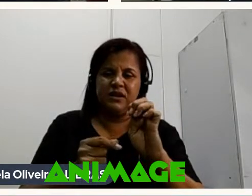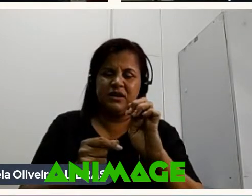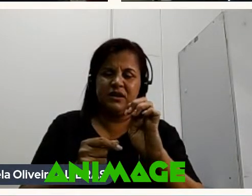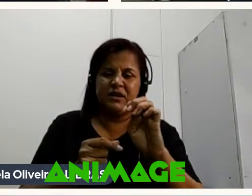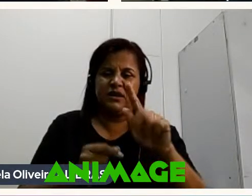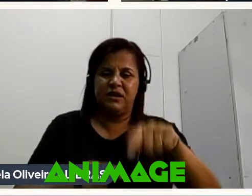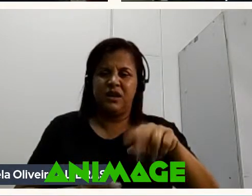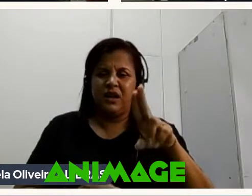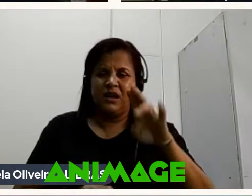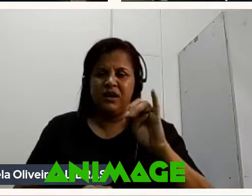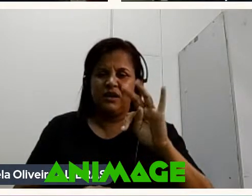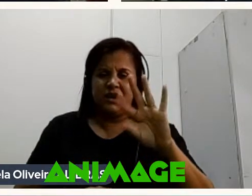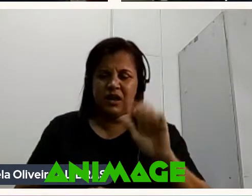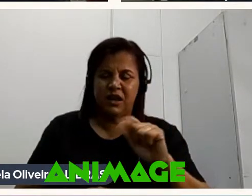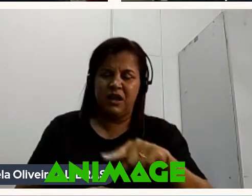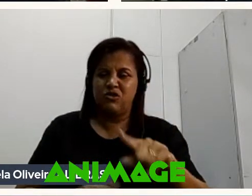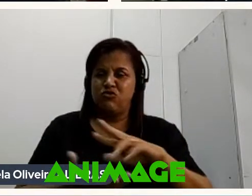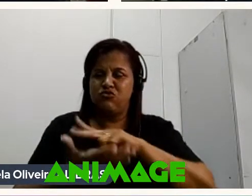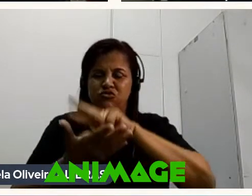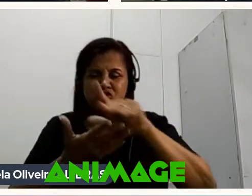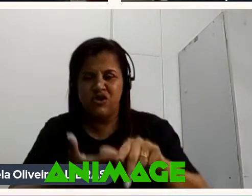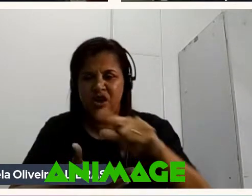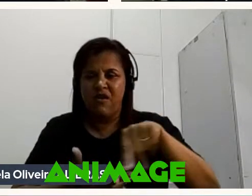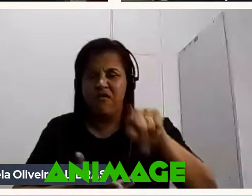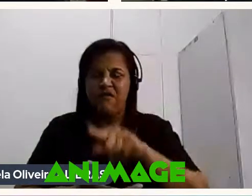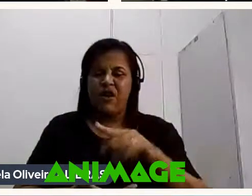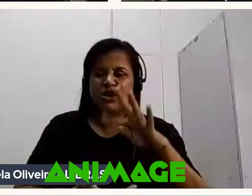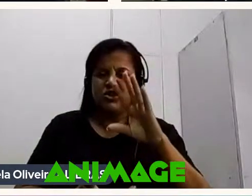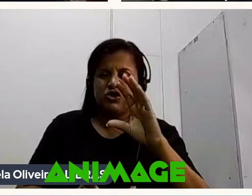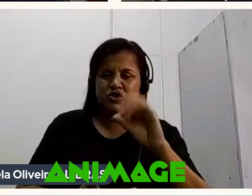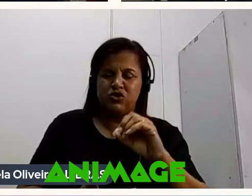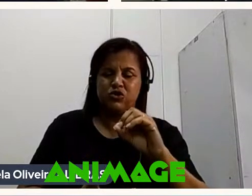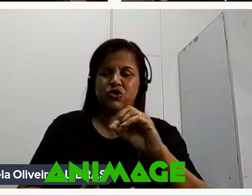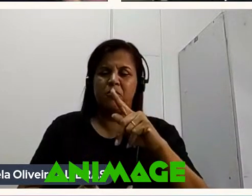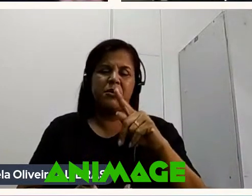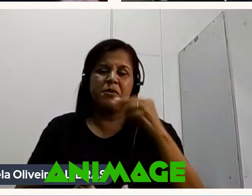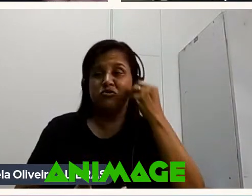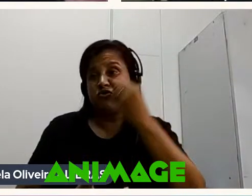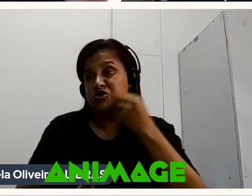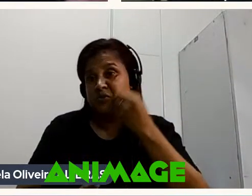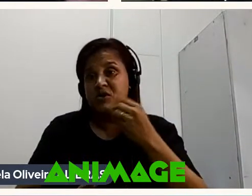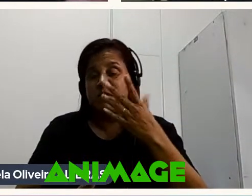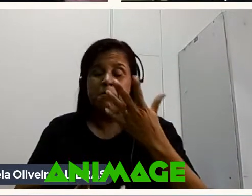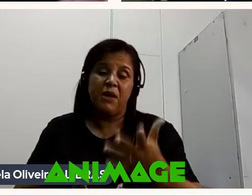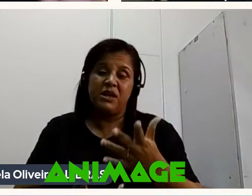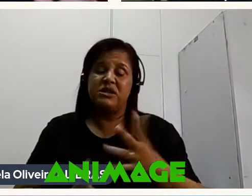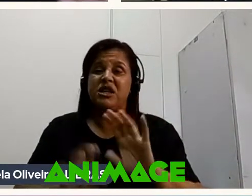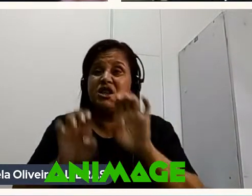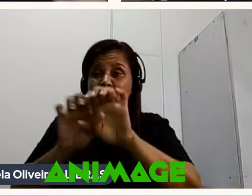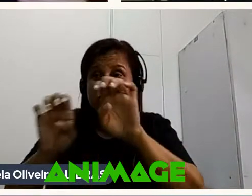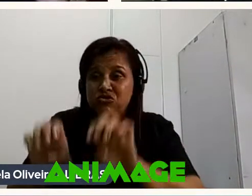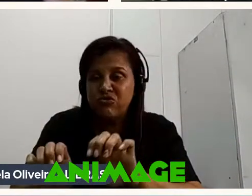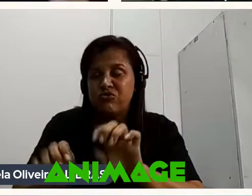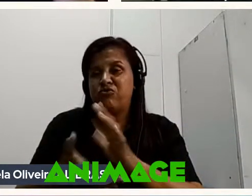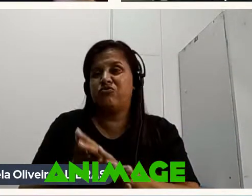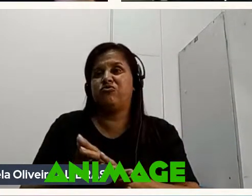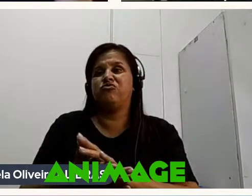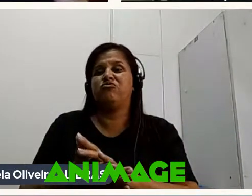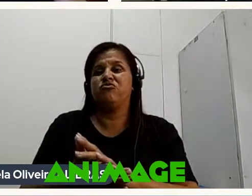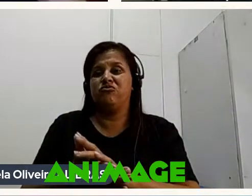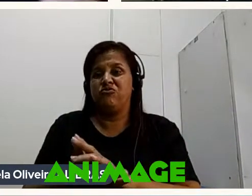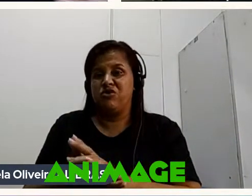acho que todo mundo Que faz stop motion Eu não sei se é experimental Mas ele tem que ter uma estruturinha De marcenaria